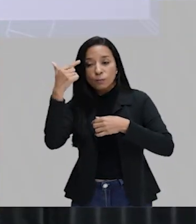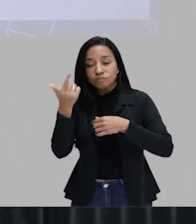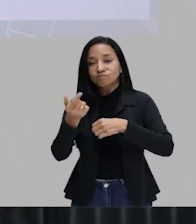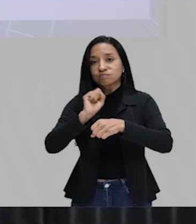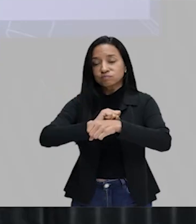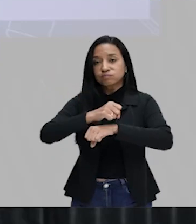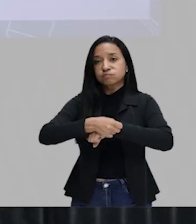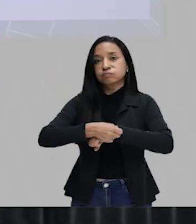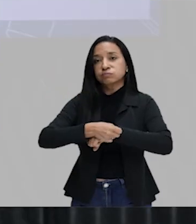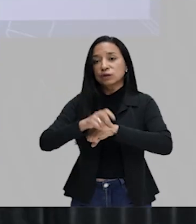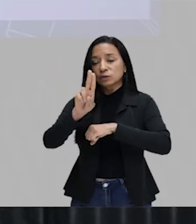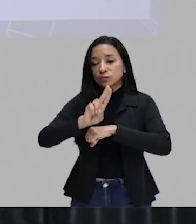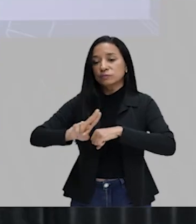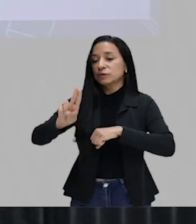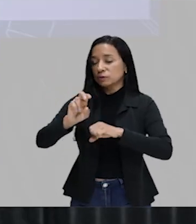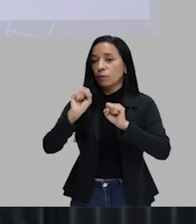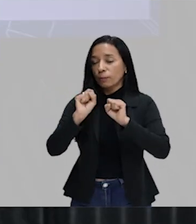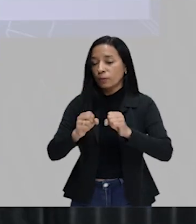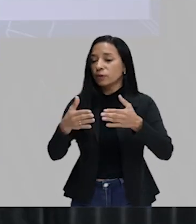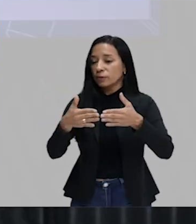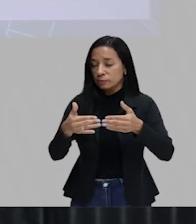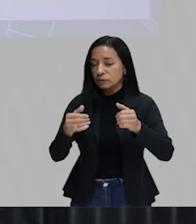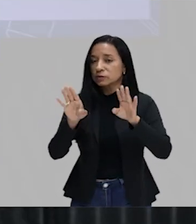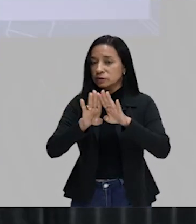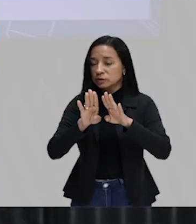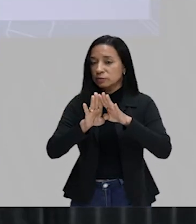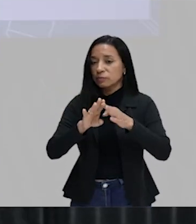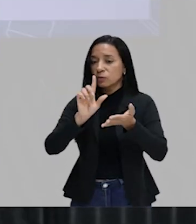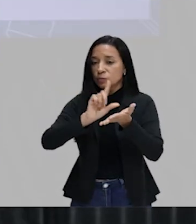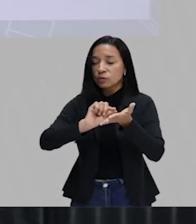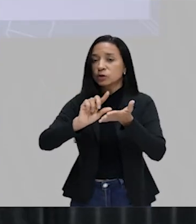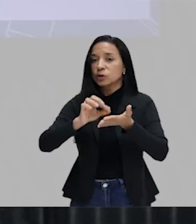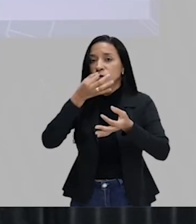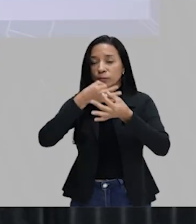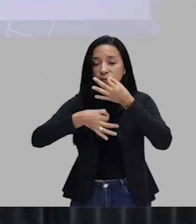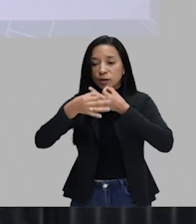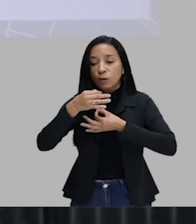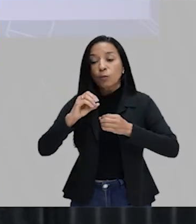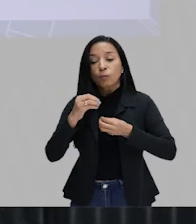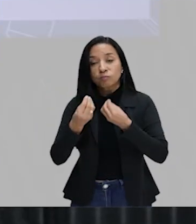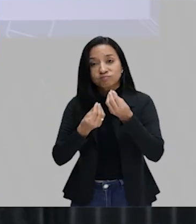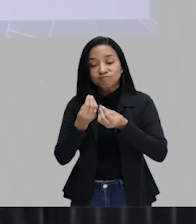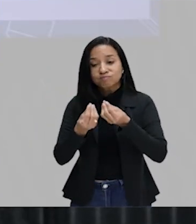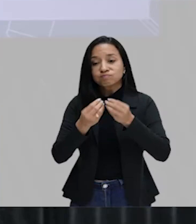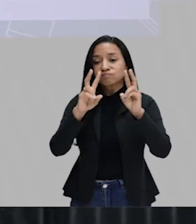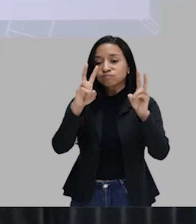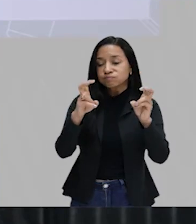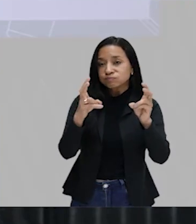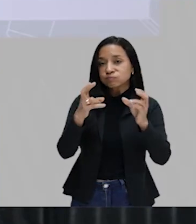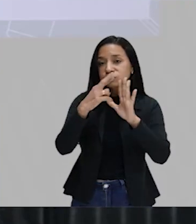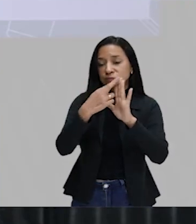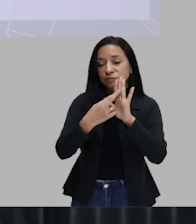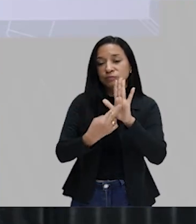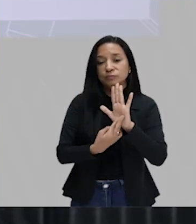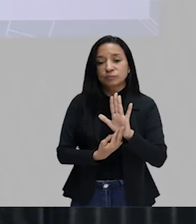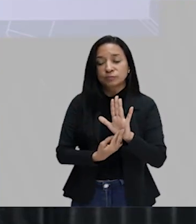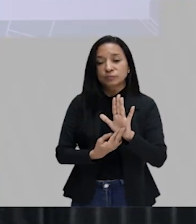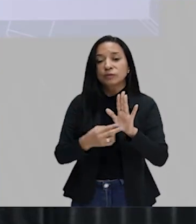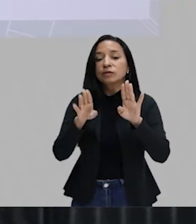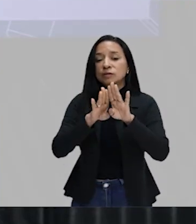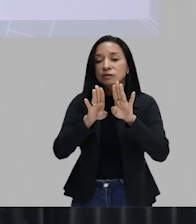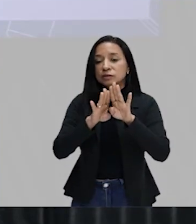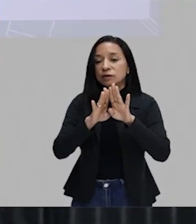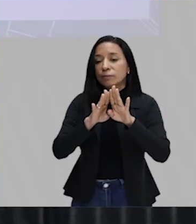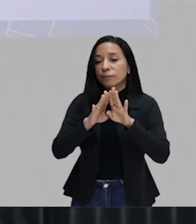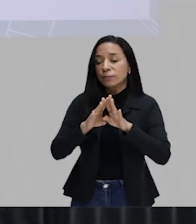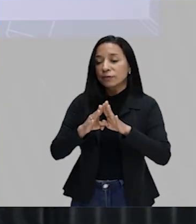tradicionais que podem também pedir um artigo de opinião como tema de redação. Ele também defende